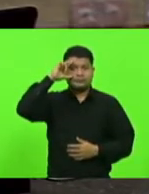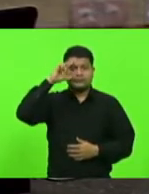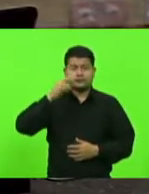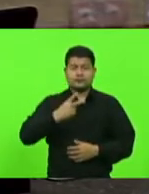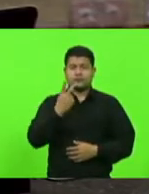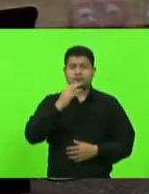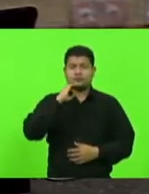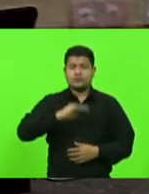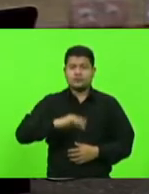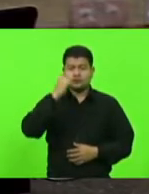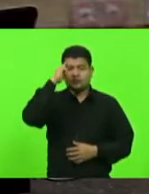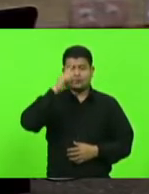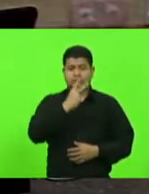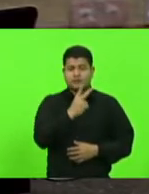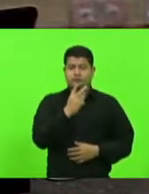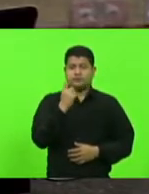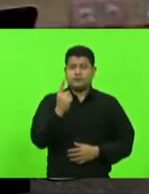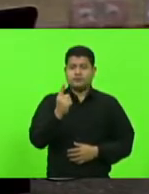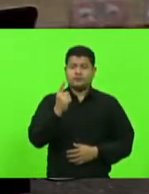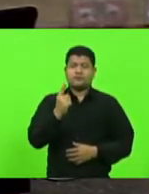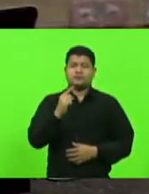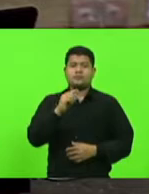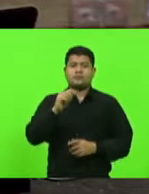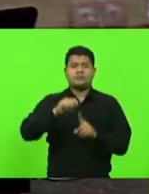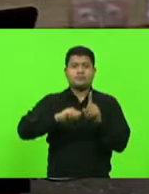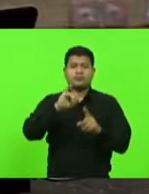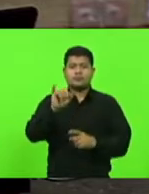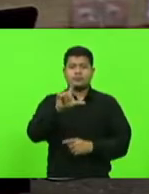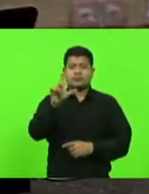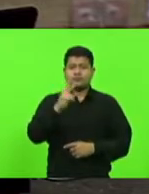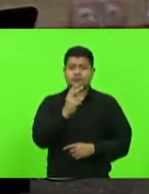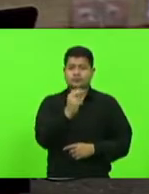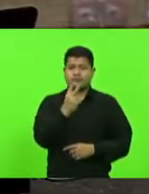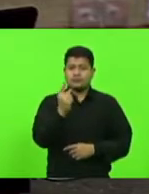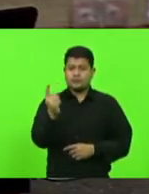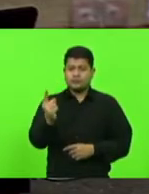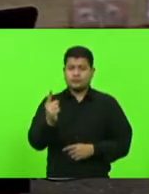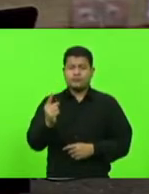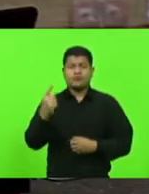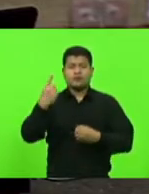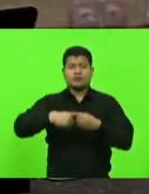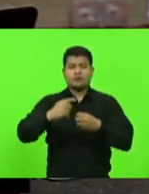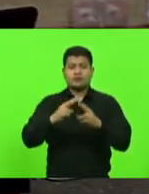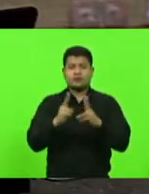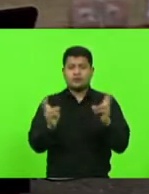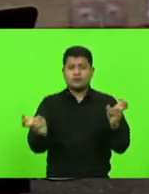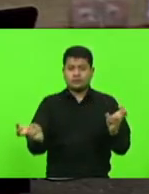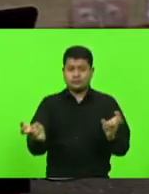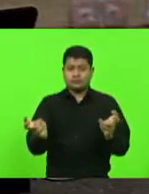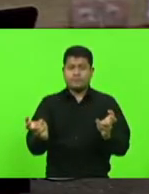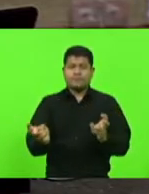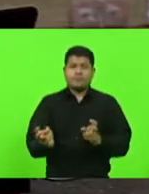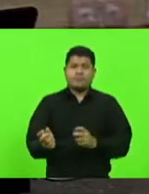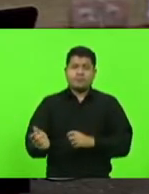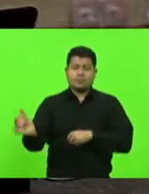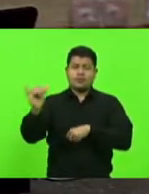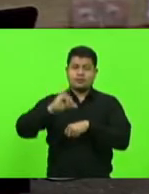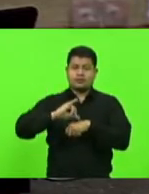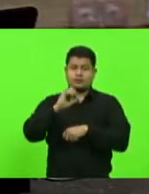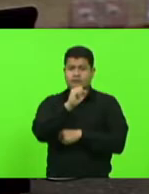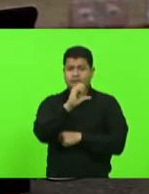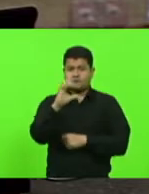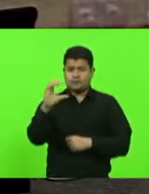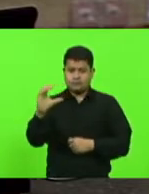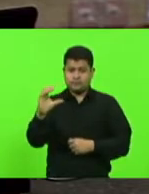14 horas do dia 21 do mês de julho de 2021, nesta cidade de Florianópolis, capital do Estado